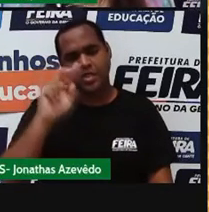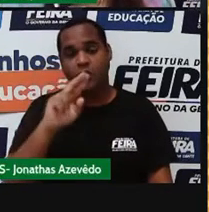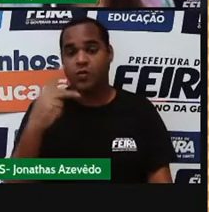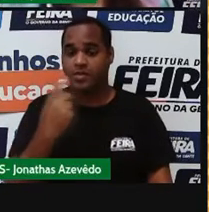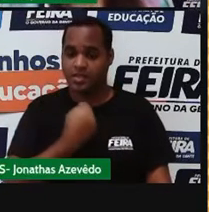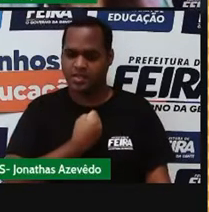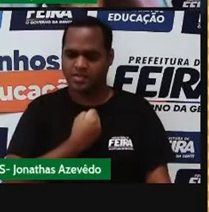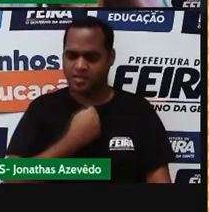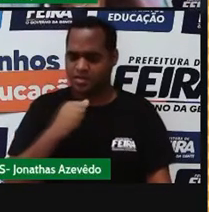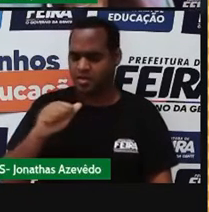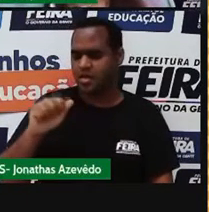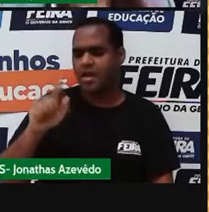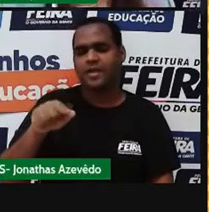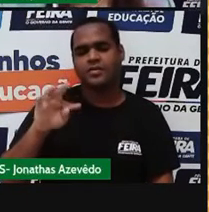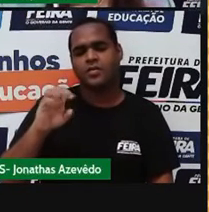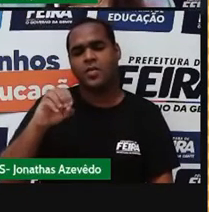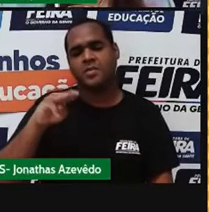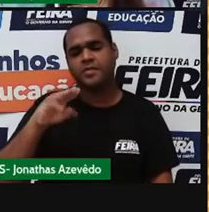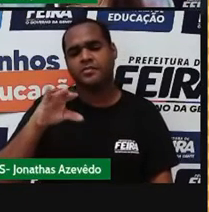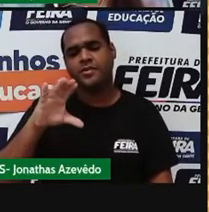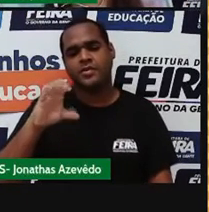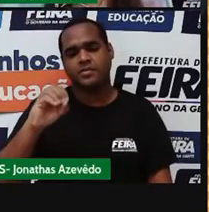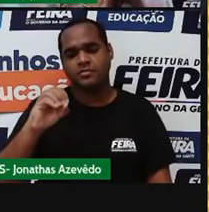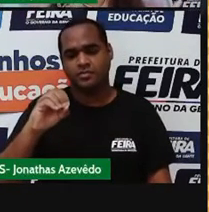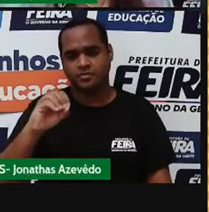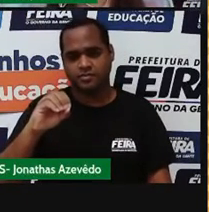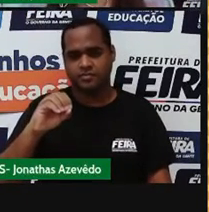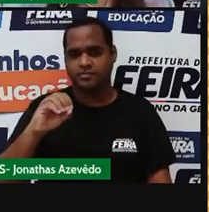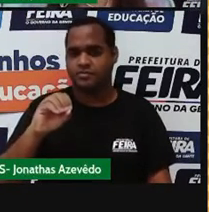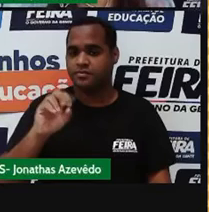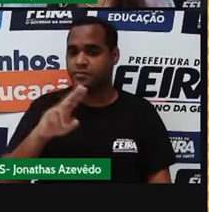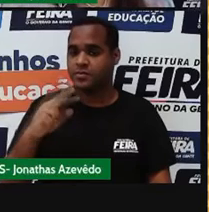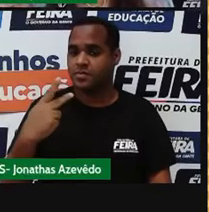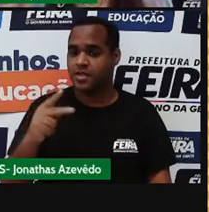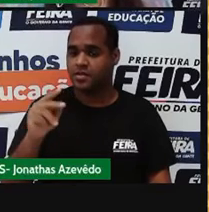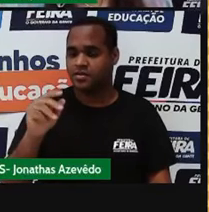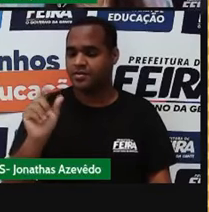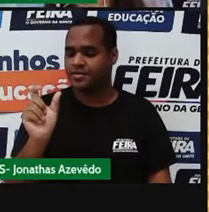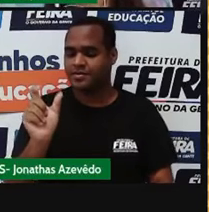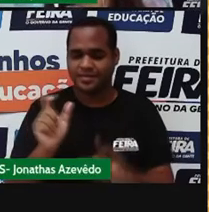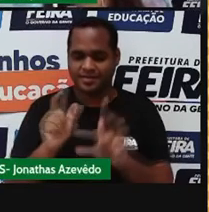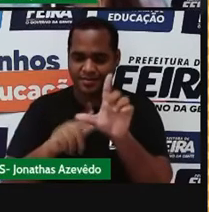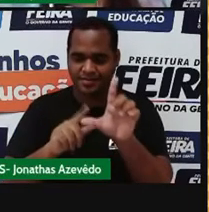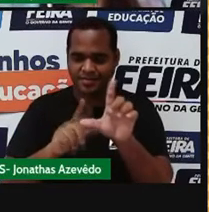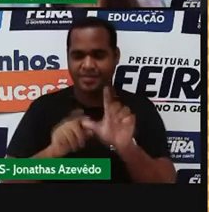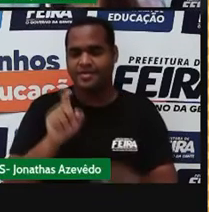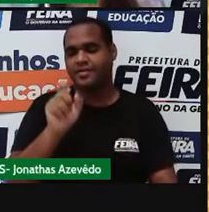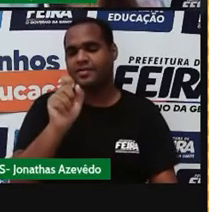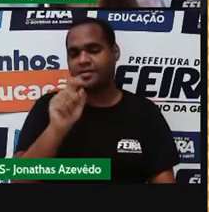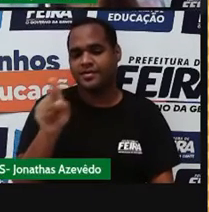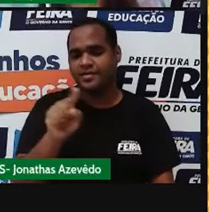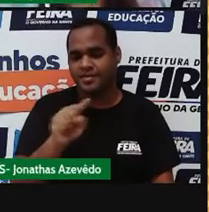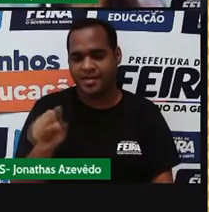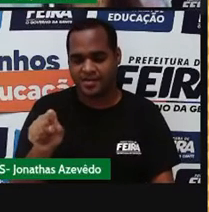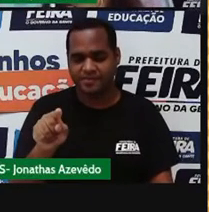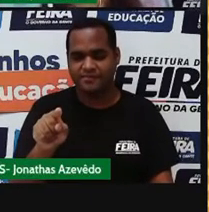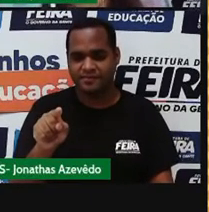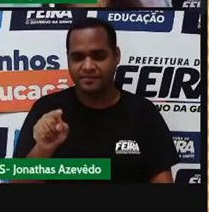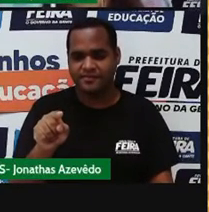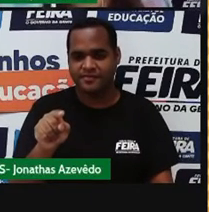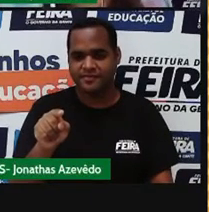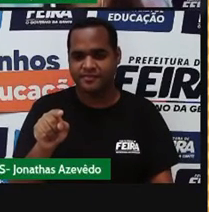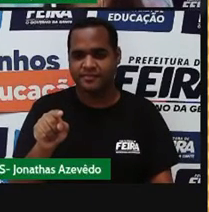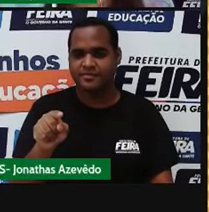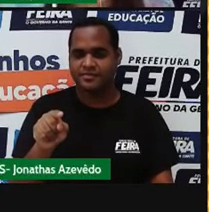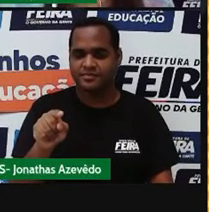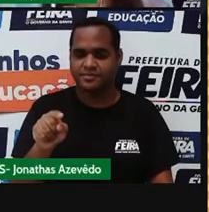atômico? Na verdade, o número atômico, ele é simbolizado pela letra Z. Geralmente tem, quando a gente está falando